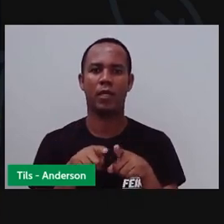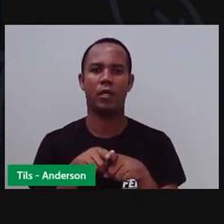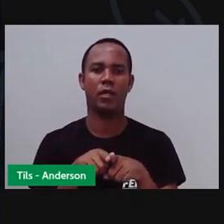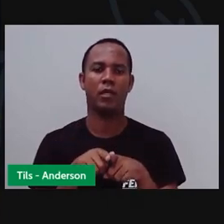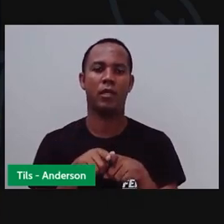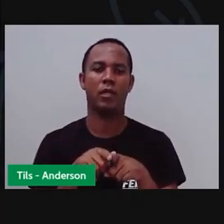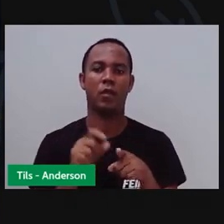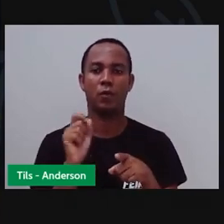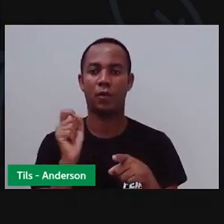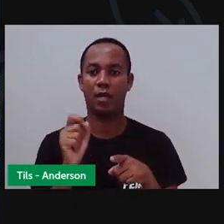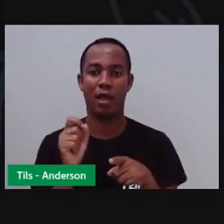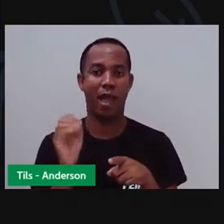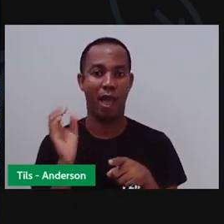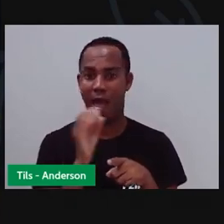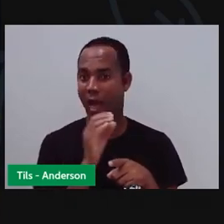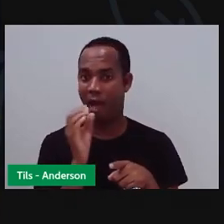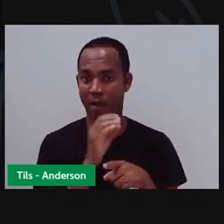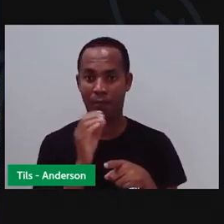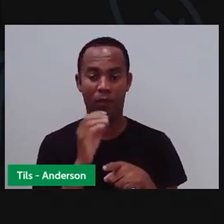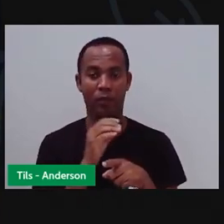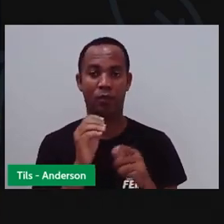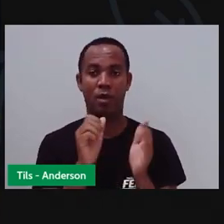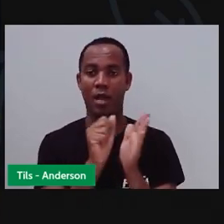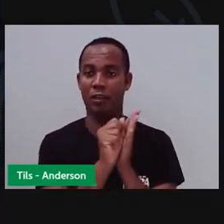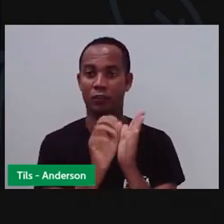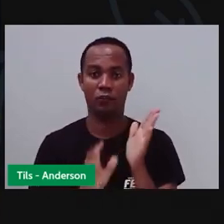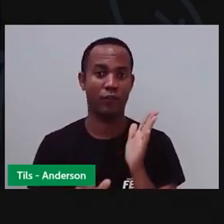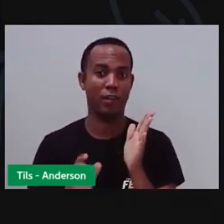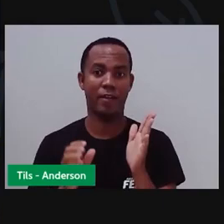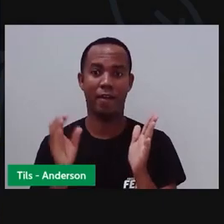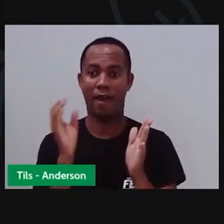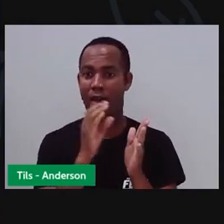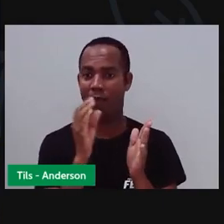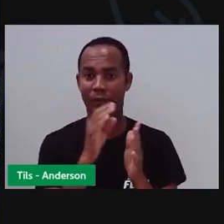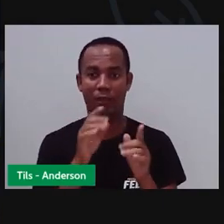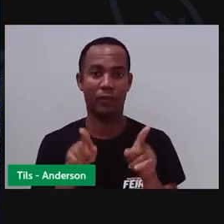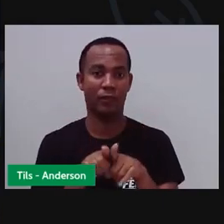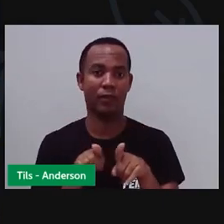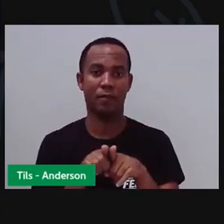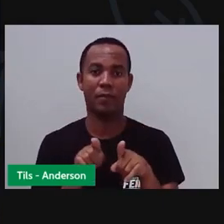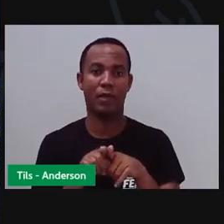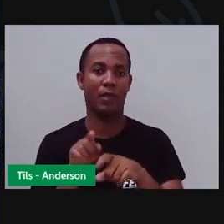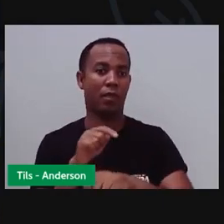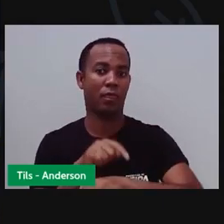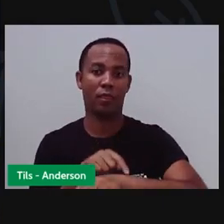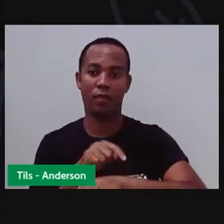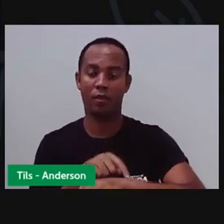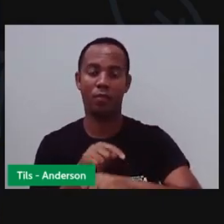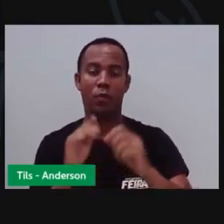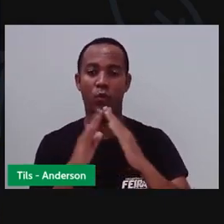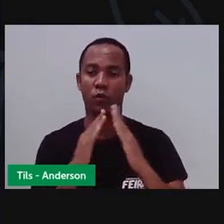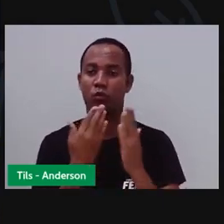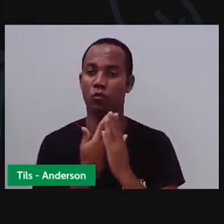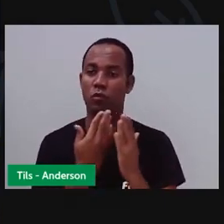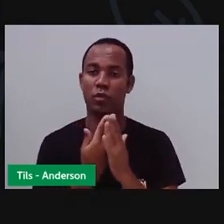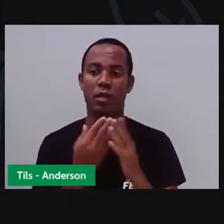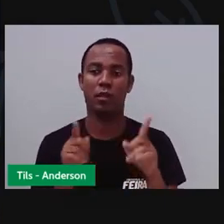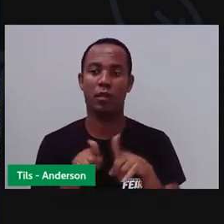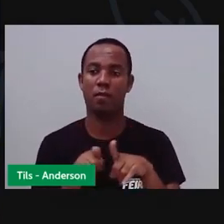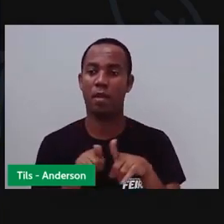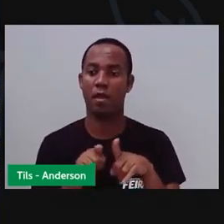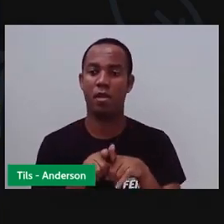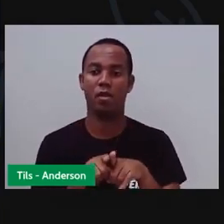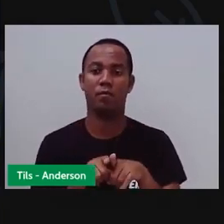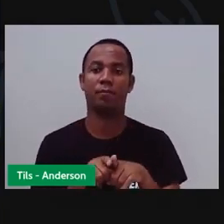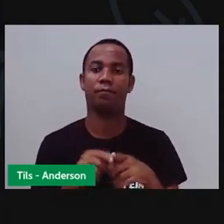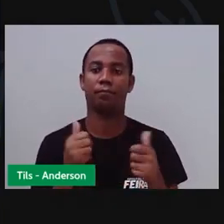por, trazendo as atividades, né? Tendo, assim, tempo para estudar mais em casa, estamos? Então, vamos lá!